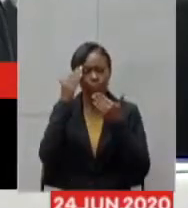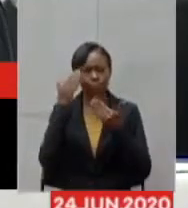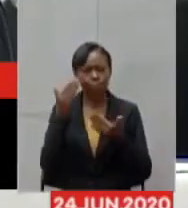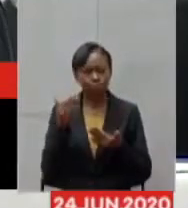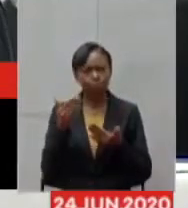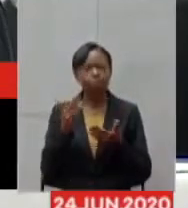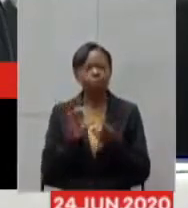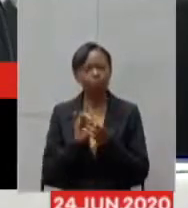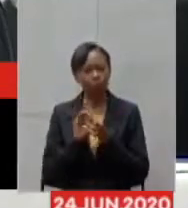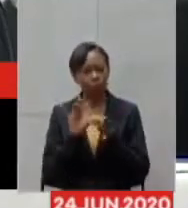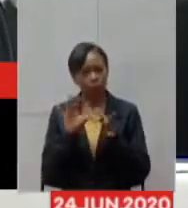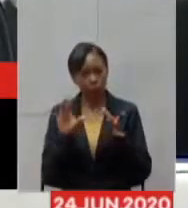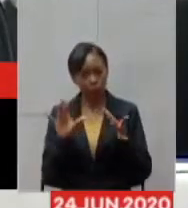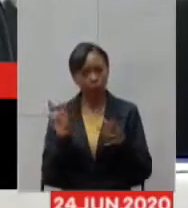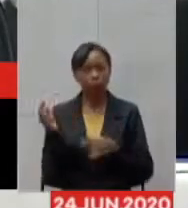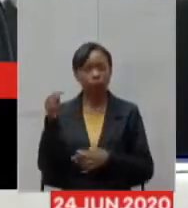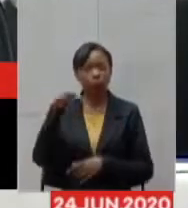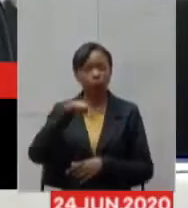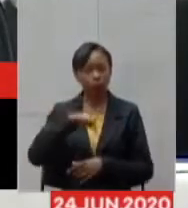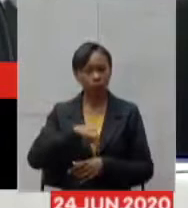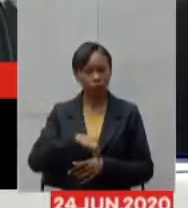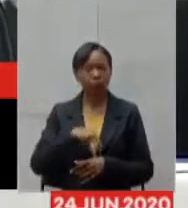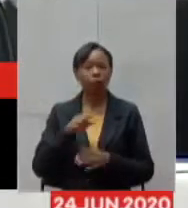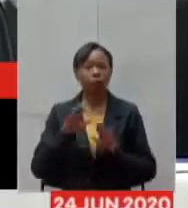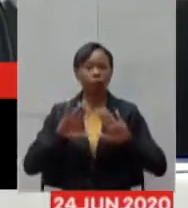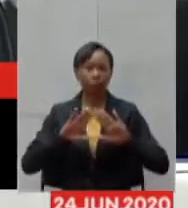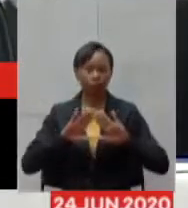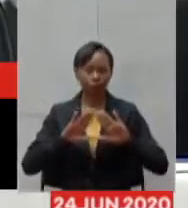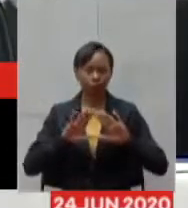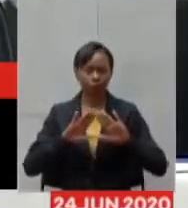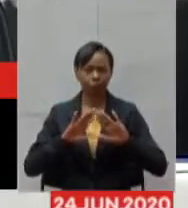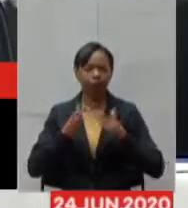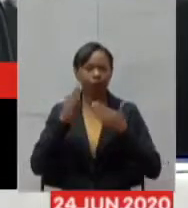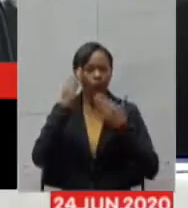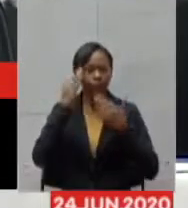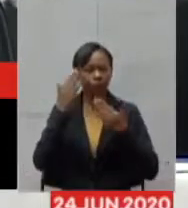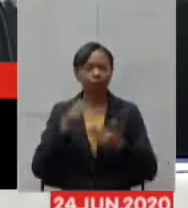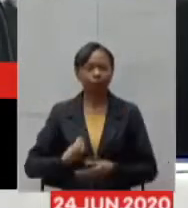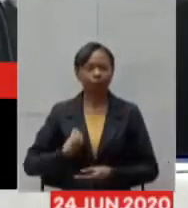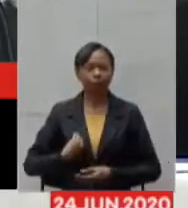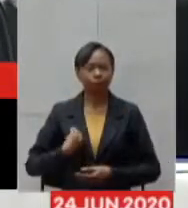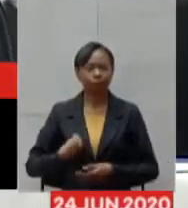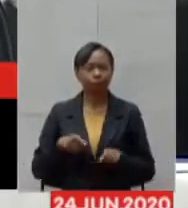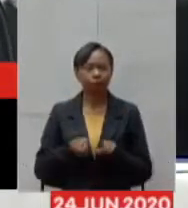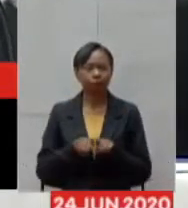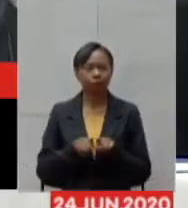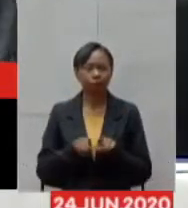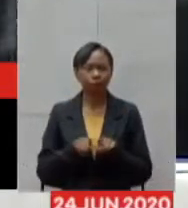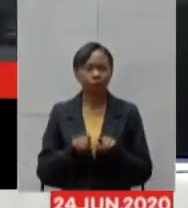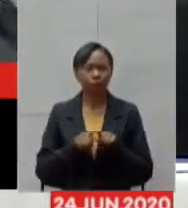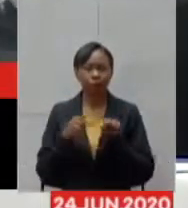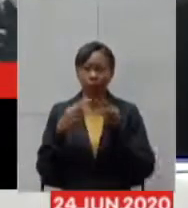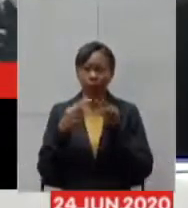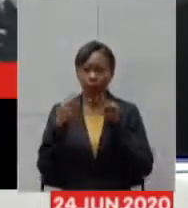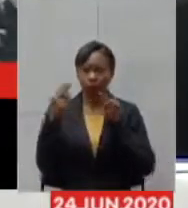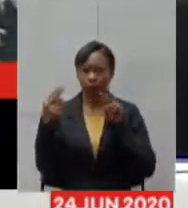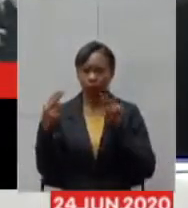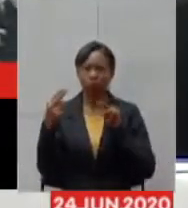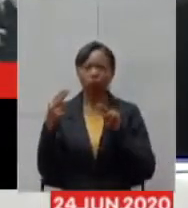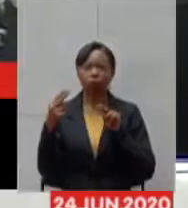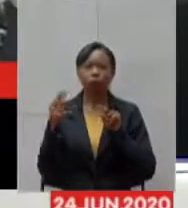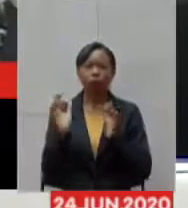disponibilidade, se deslocar até esta casa. Registramos e agradecemos a presença, por via remota, dos deputados.